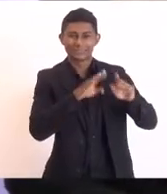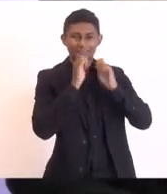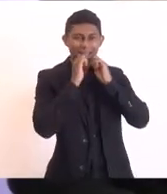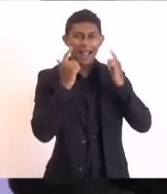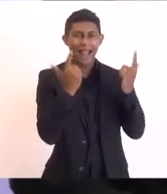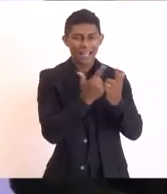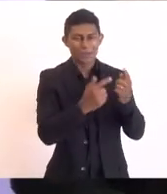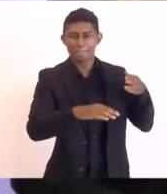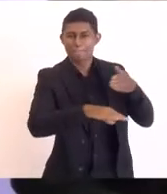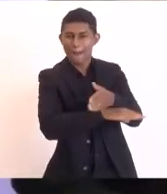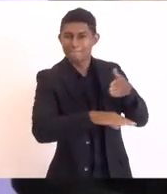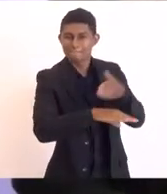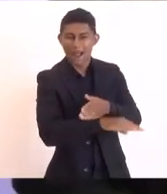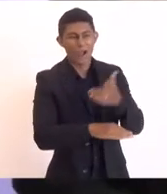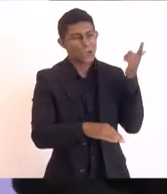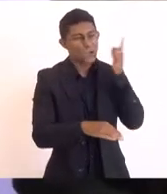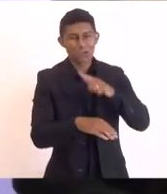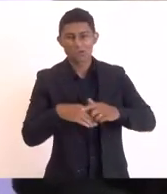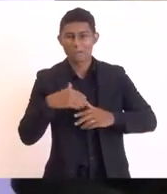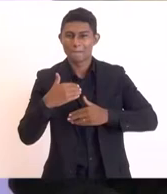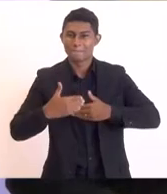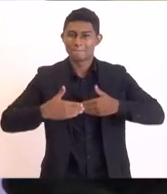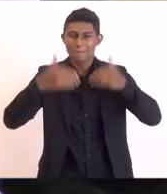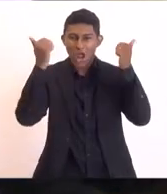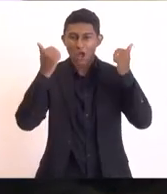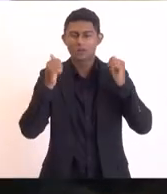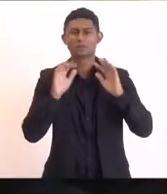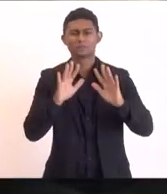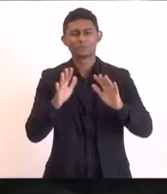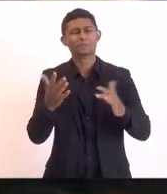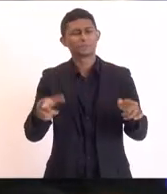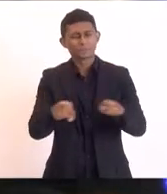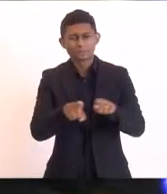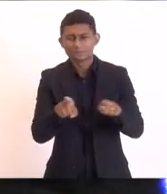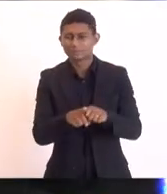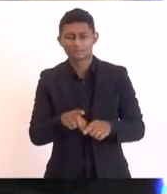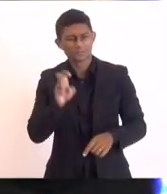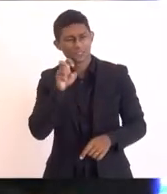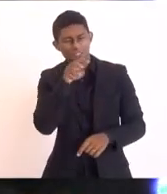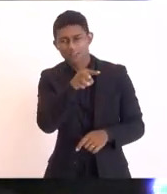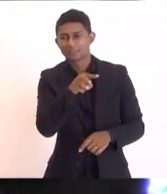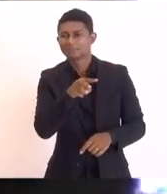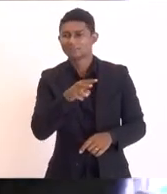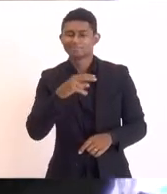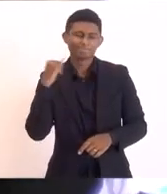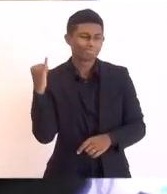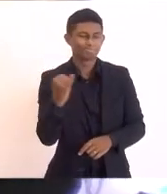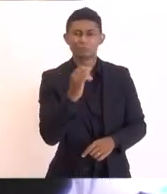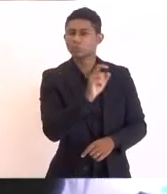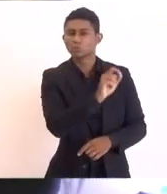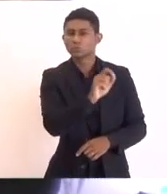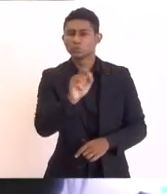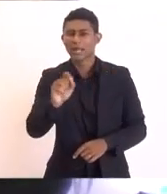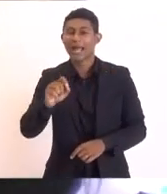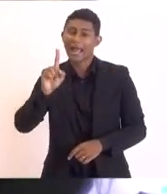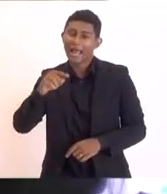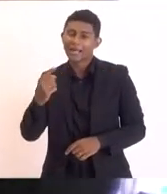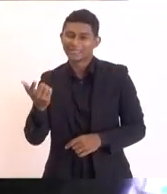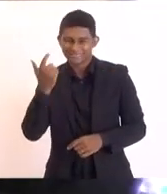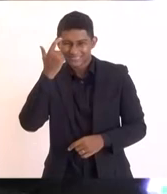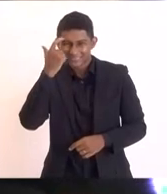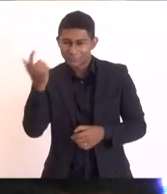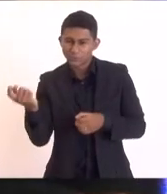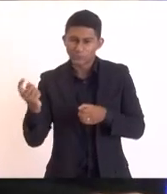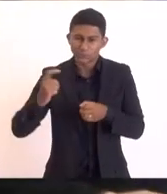dentro desse processo mas não podemos deixar de reconhecer que o regime de recuperação não é bom